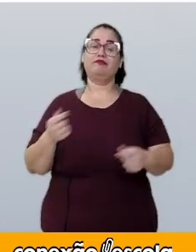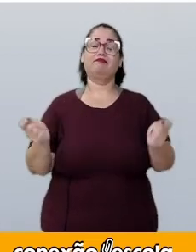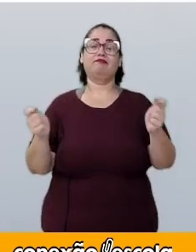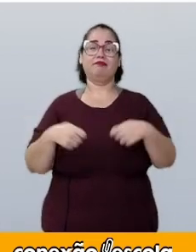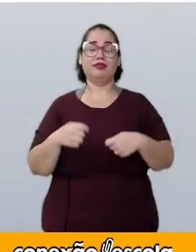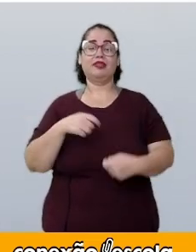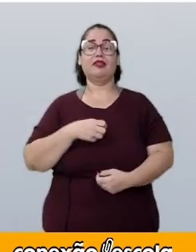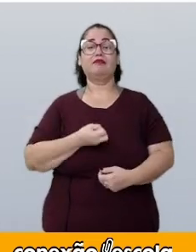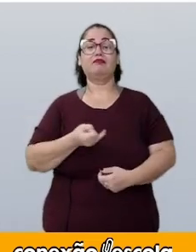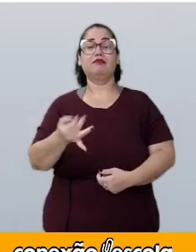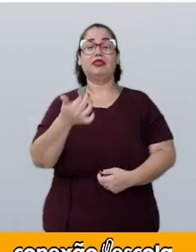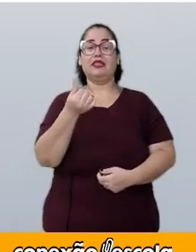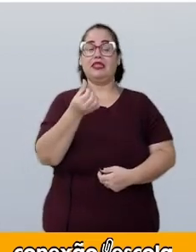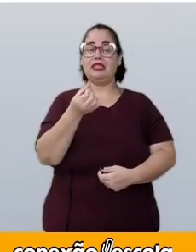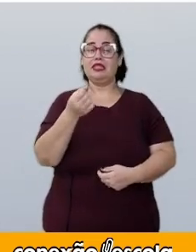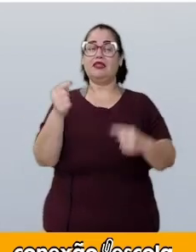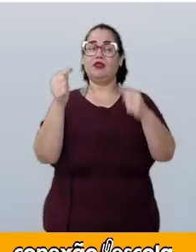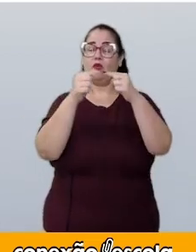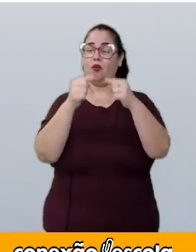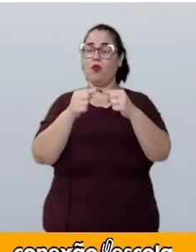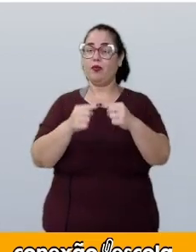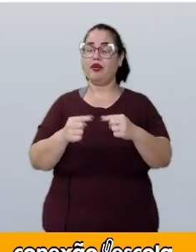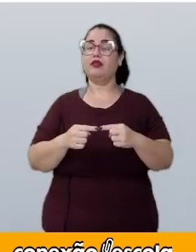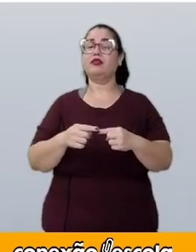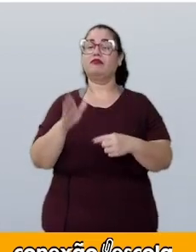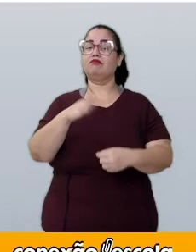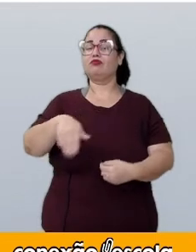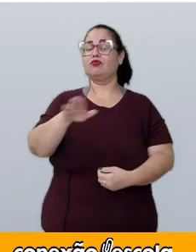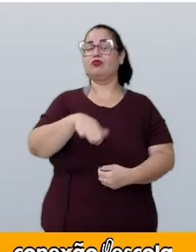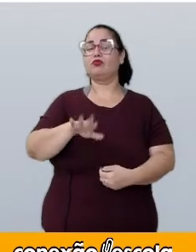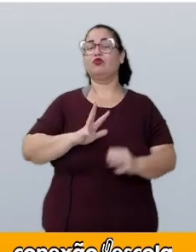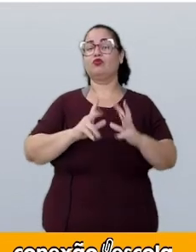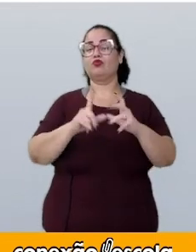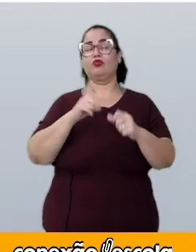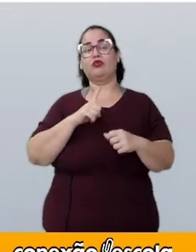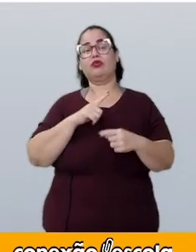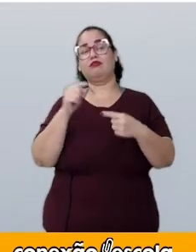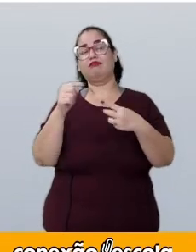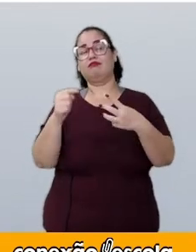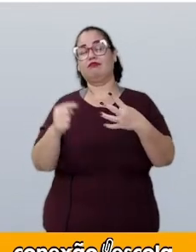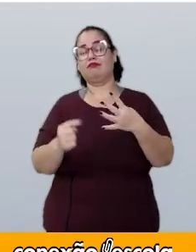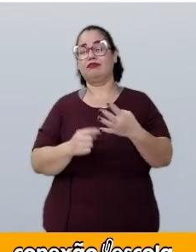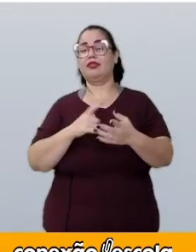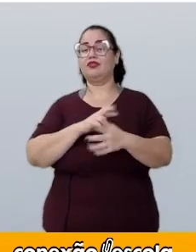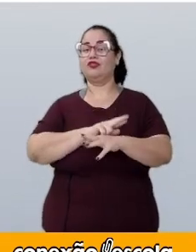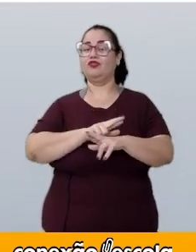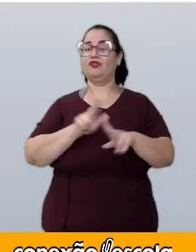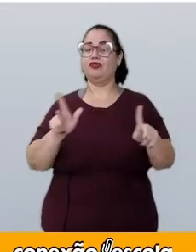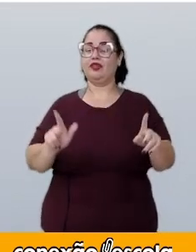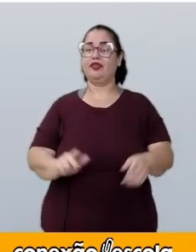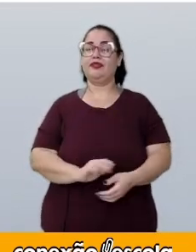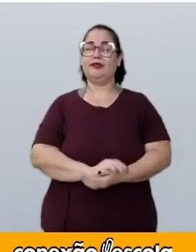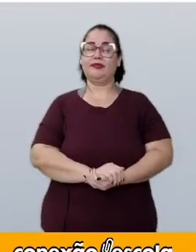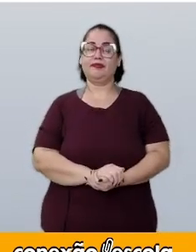tenho 16 combinações no total de formas diferentes.